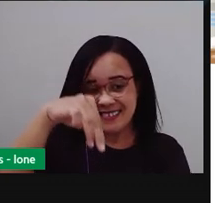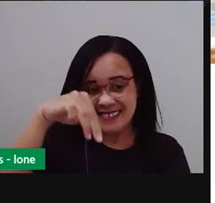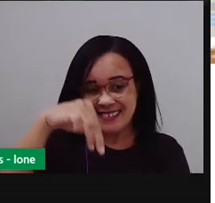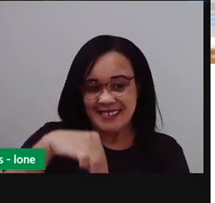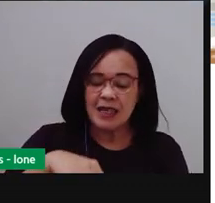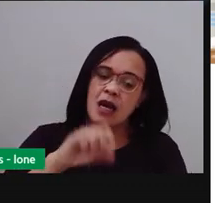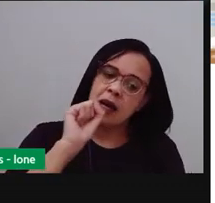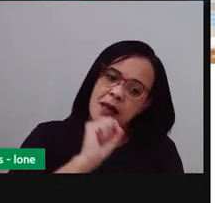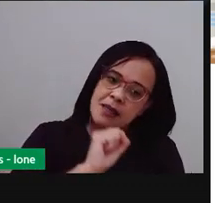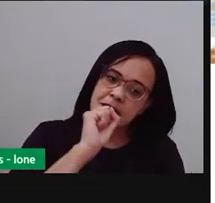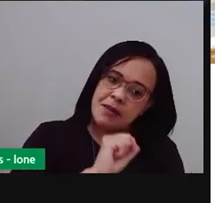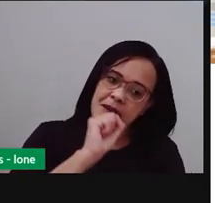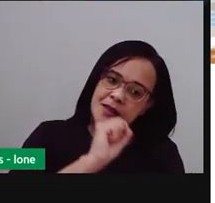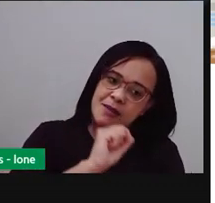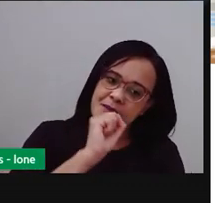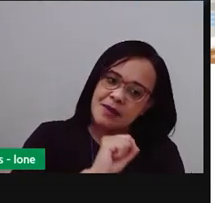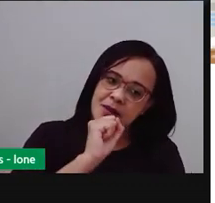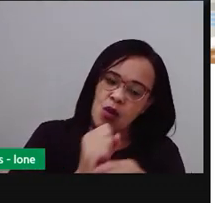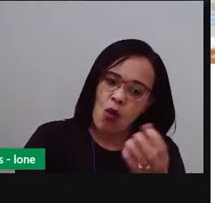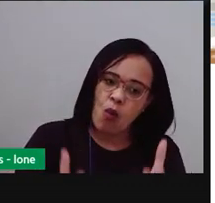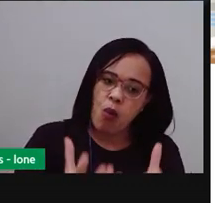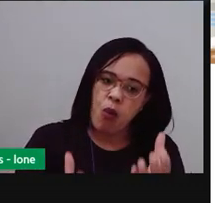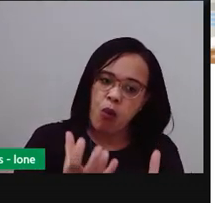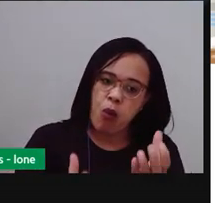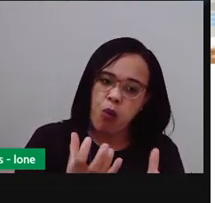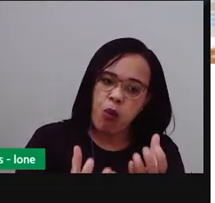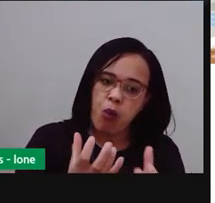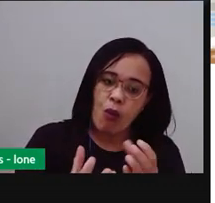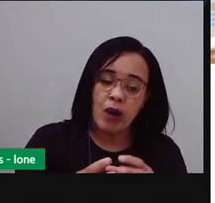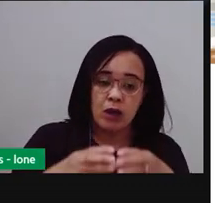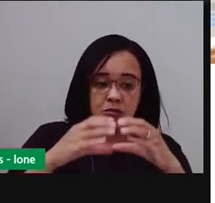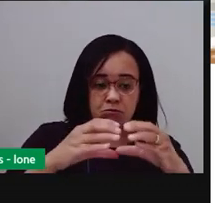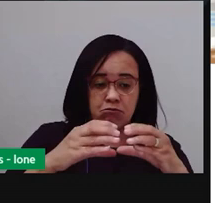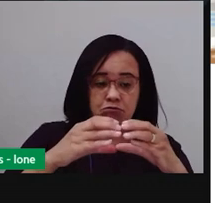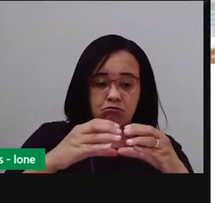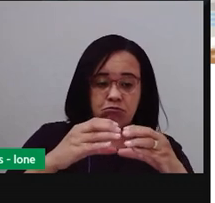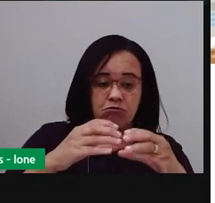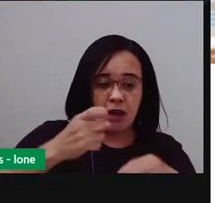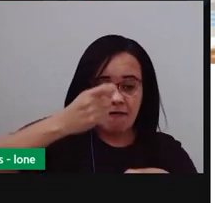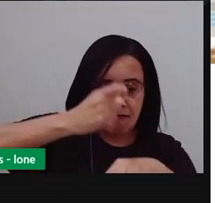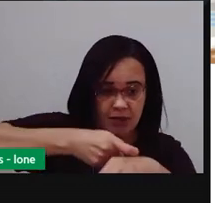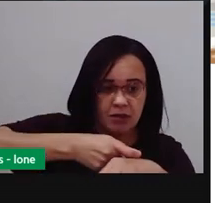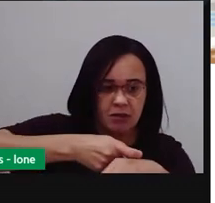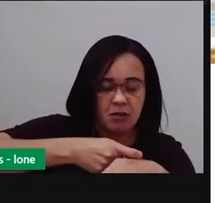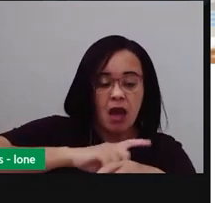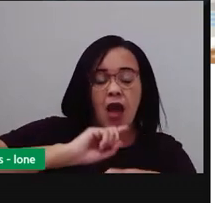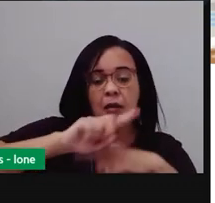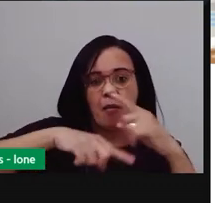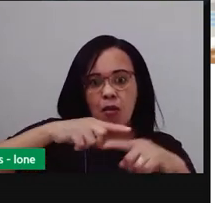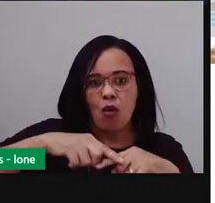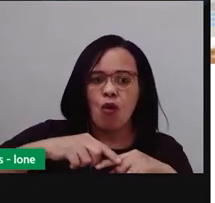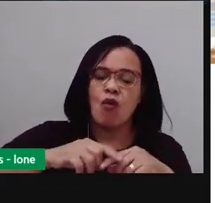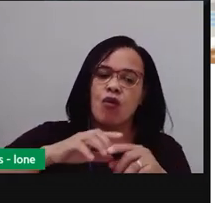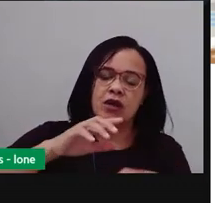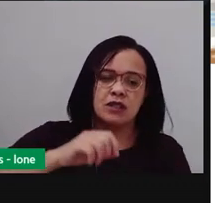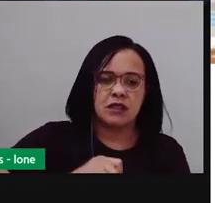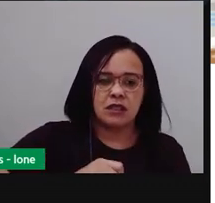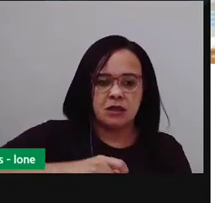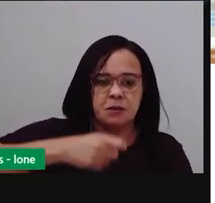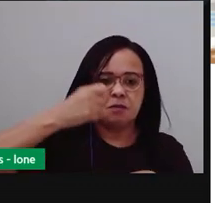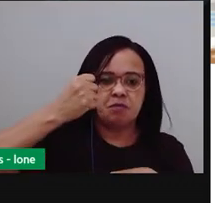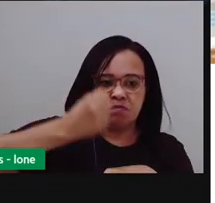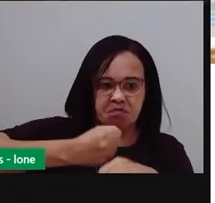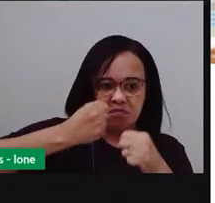vai deixar a cozinha até que o cuscuse esteja firme. Vai desligar o fogo, retirar o